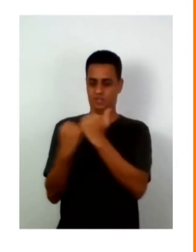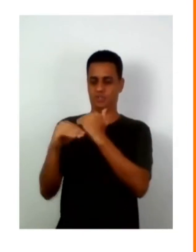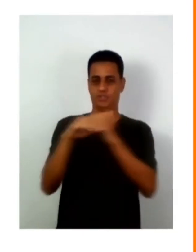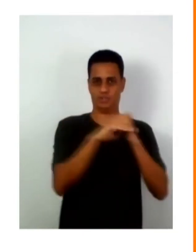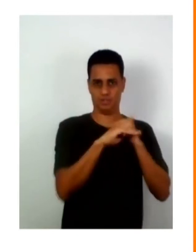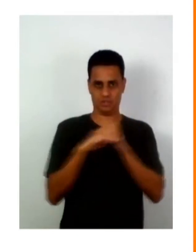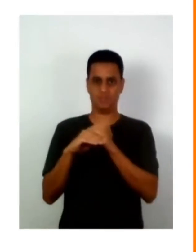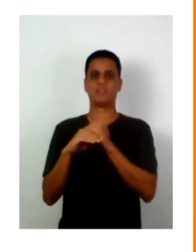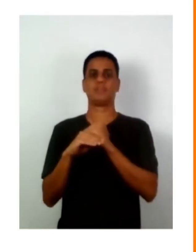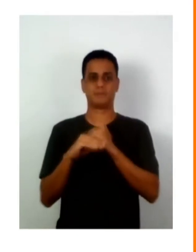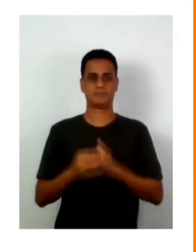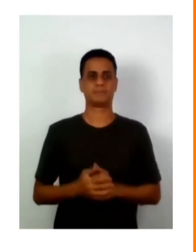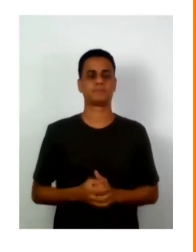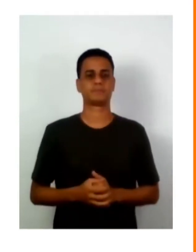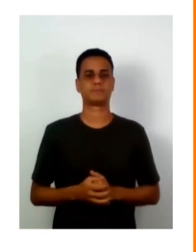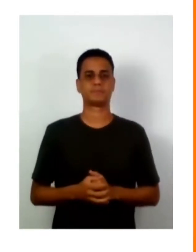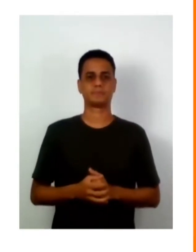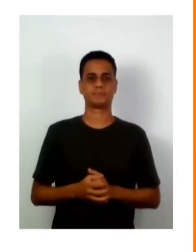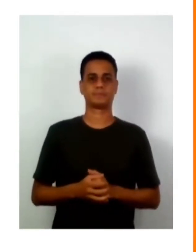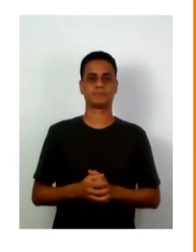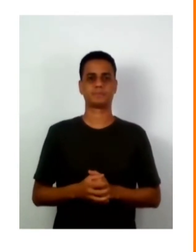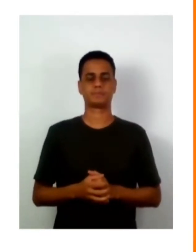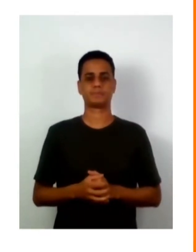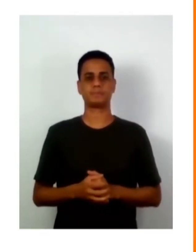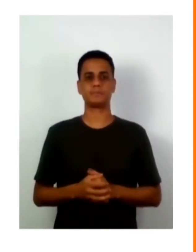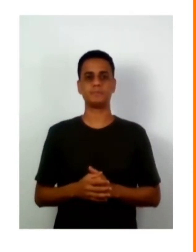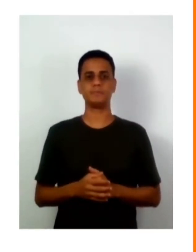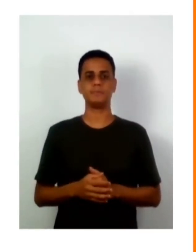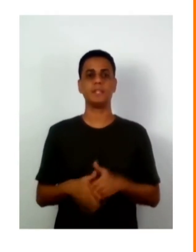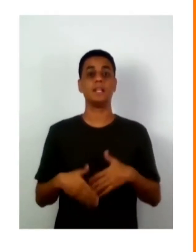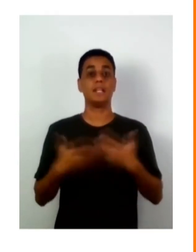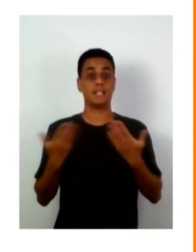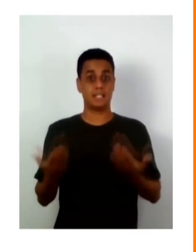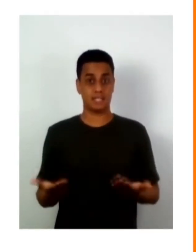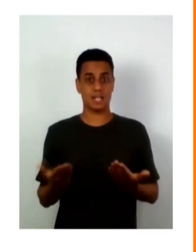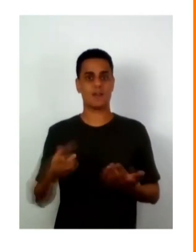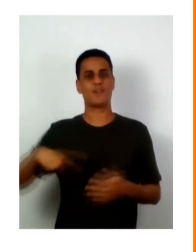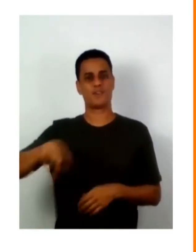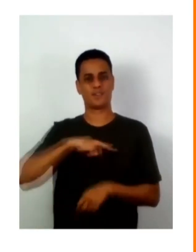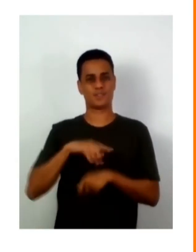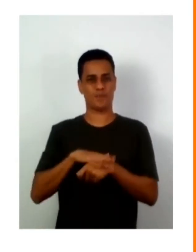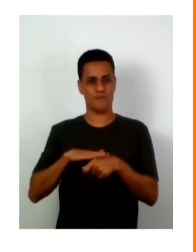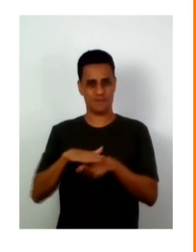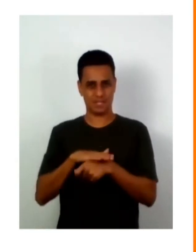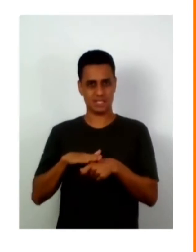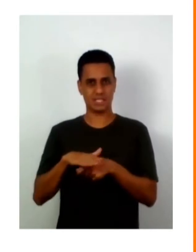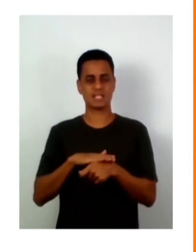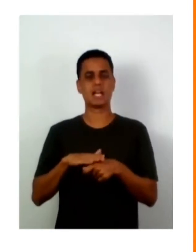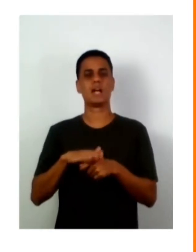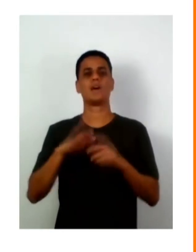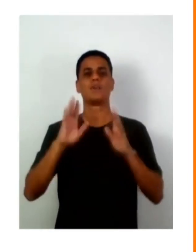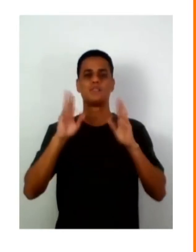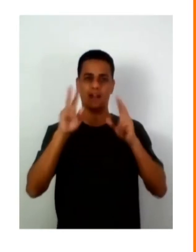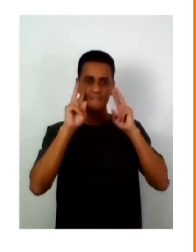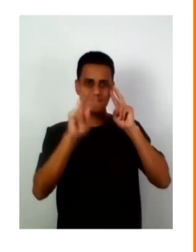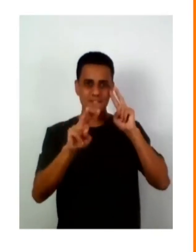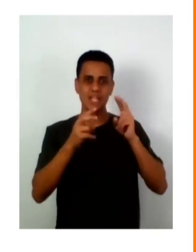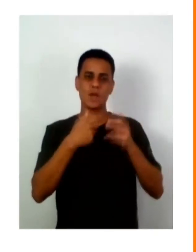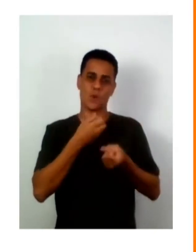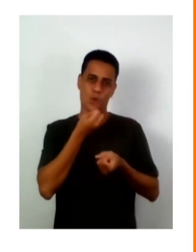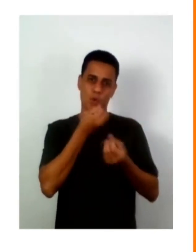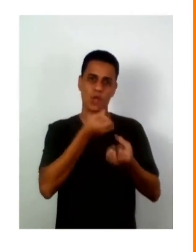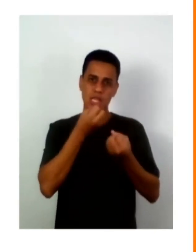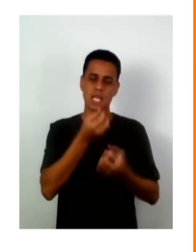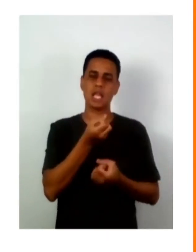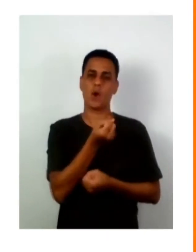e também o que é uma gestão cultural sustentável. Então, aproximar a conversa após olhar e contar